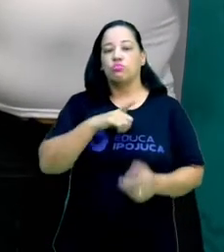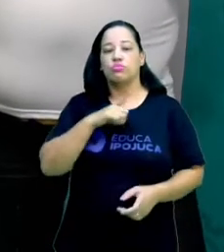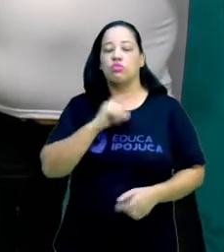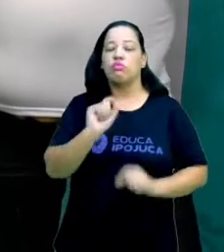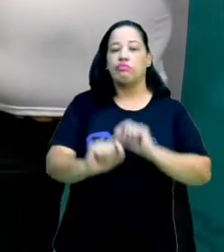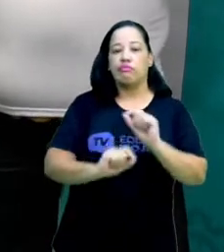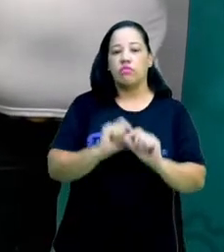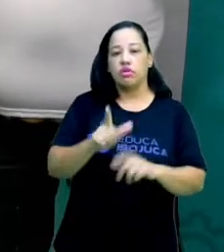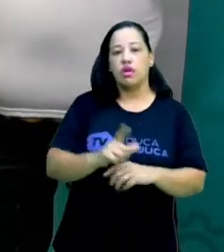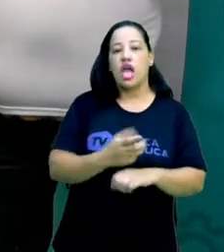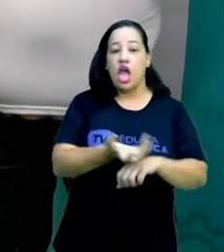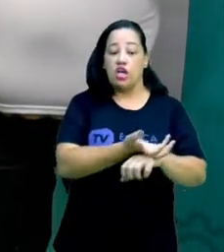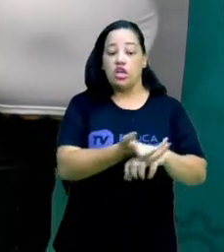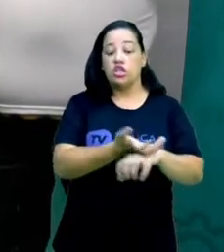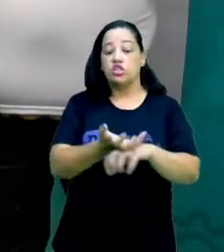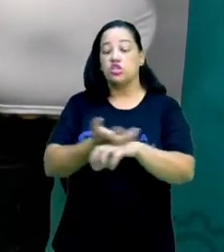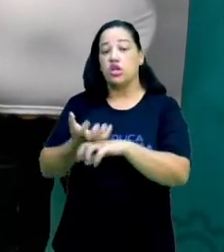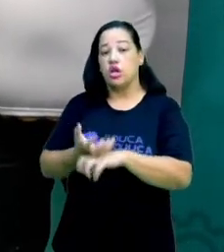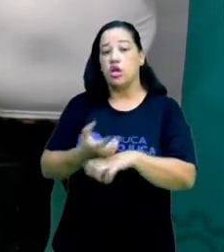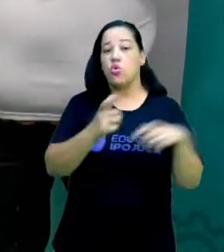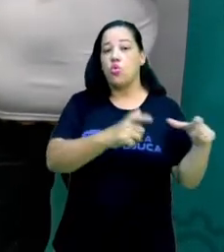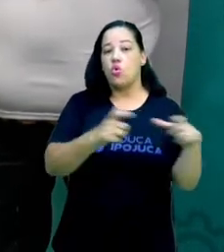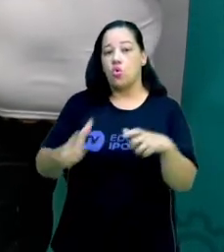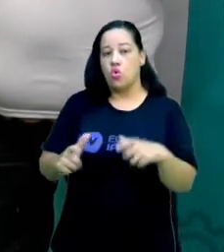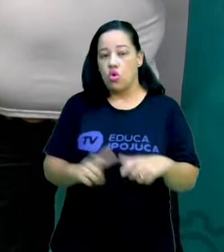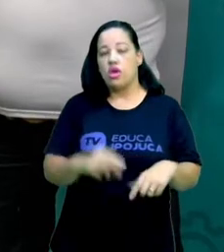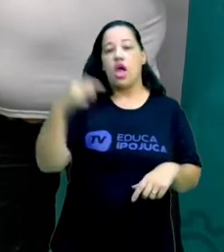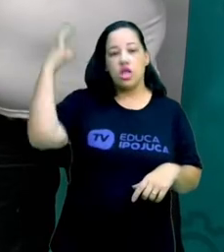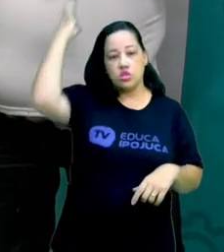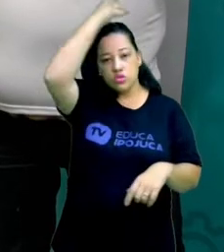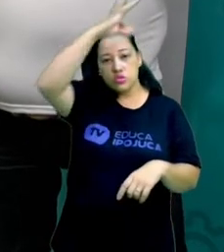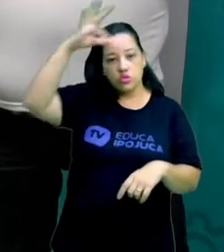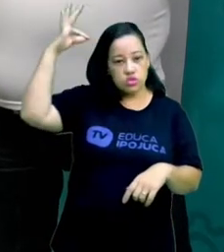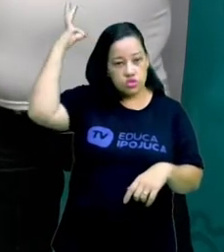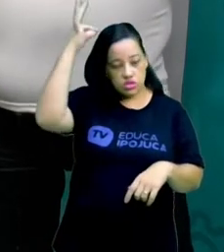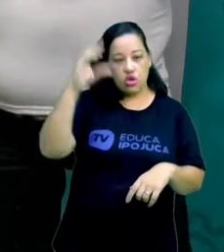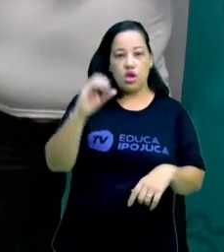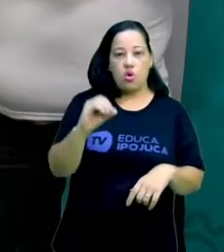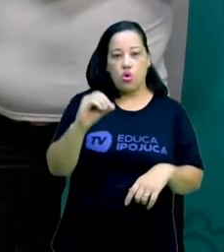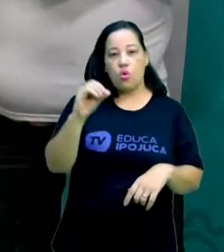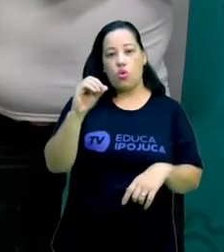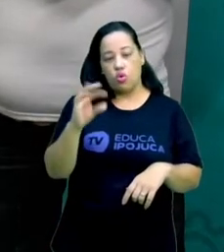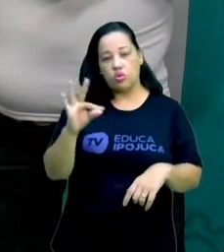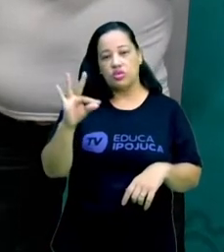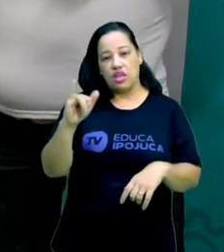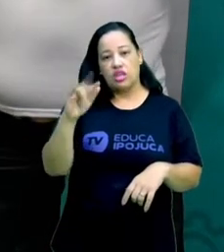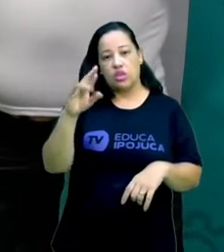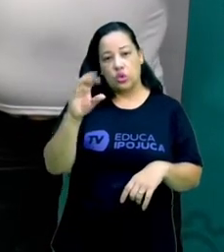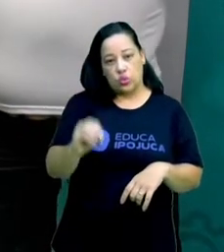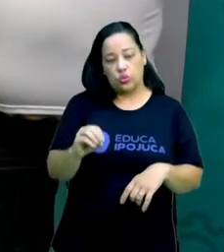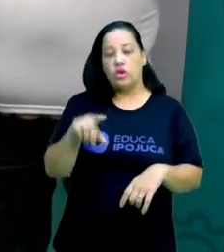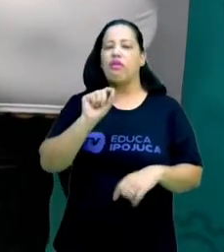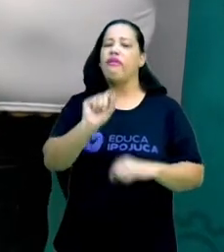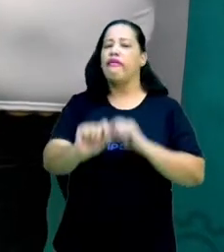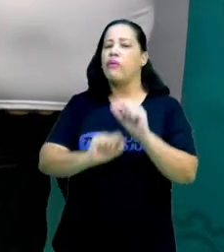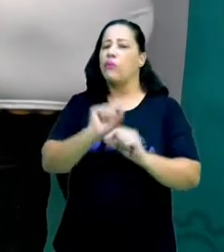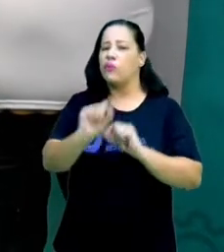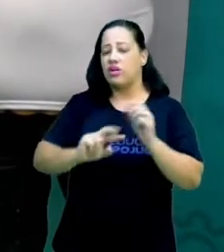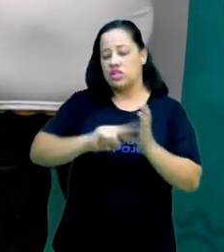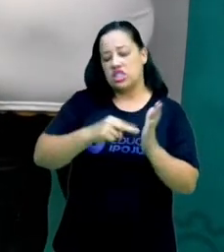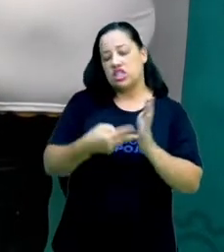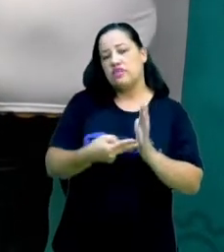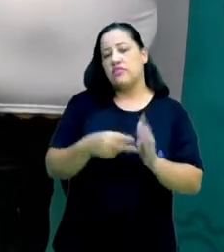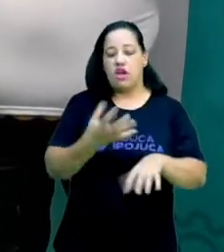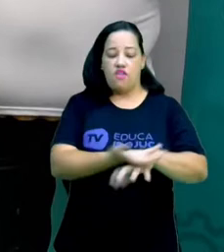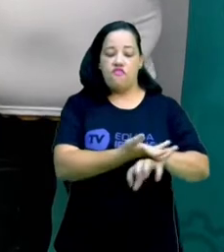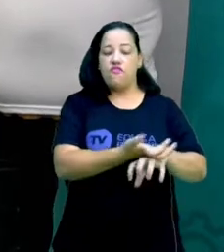a restinga de Nossa Senhora do Outeiro de Maracaípe. E o que é uma restinga? Uma restinga é